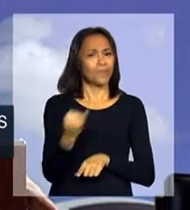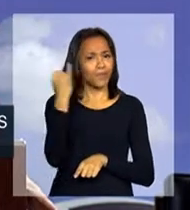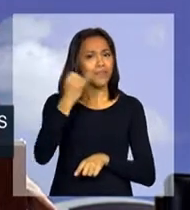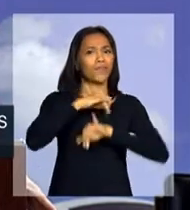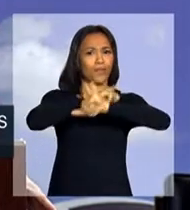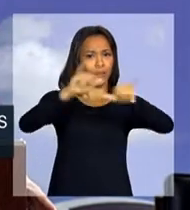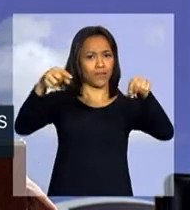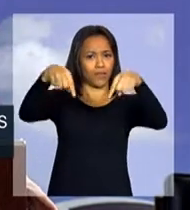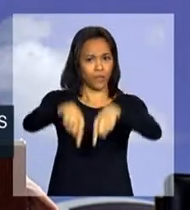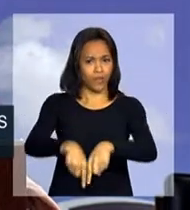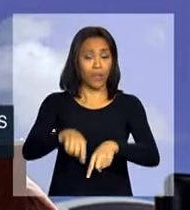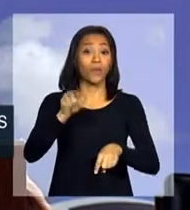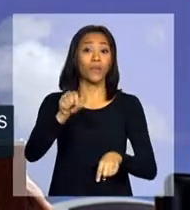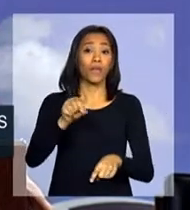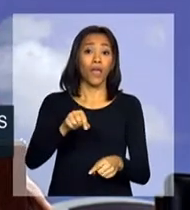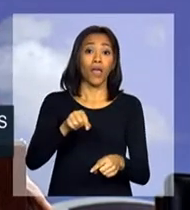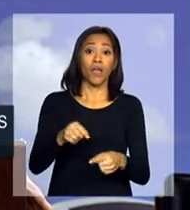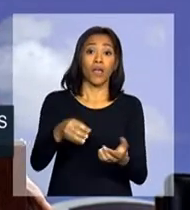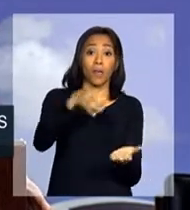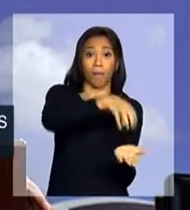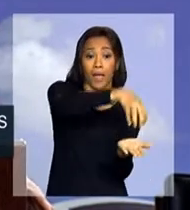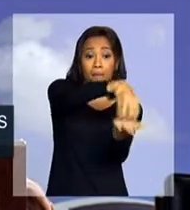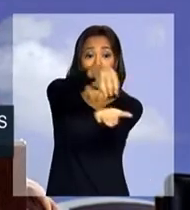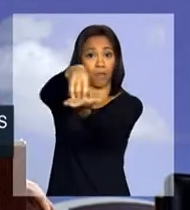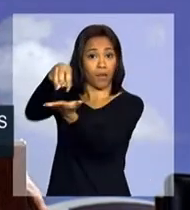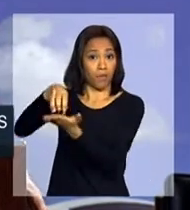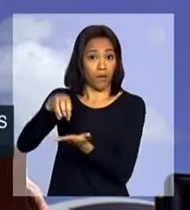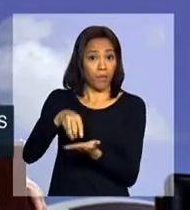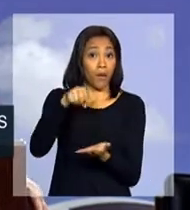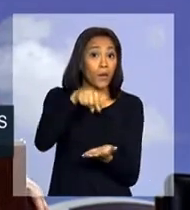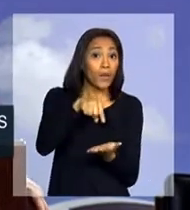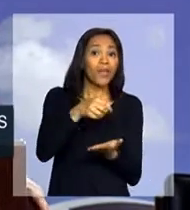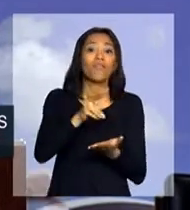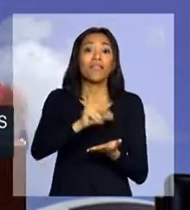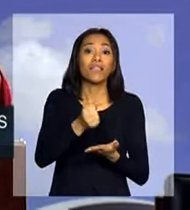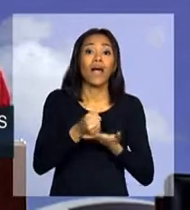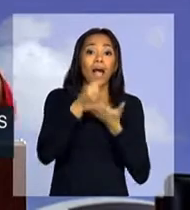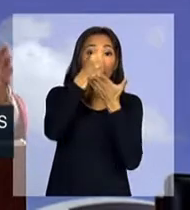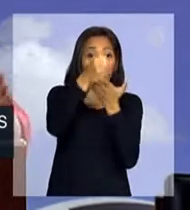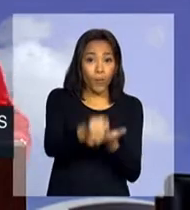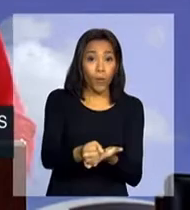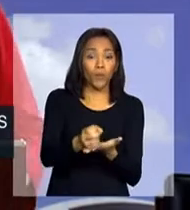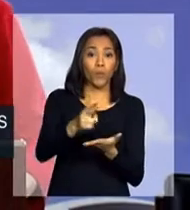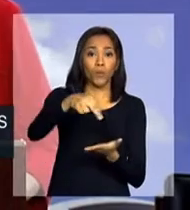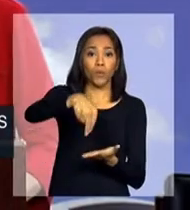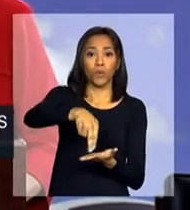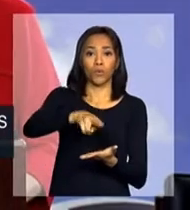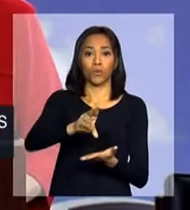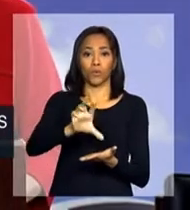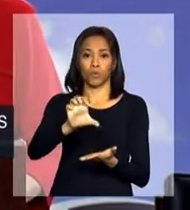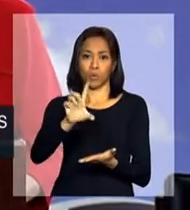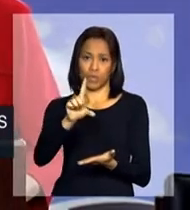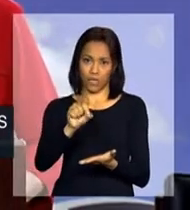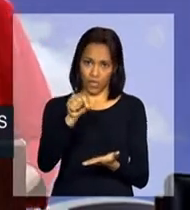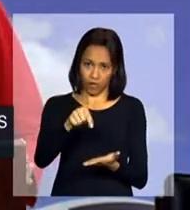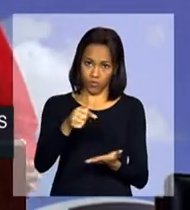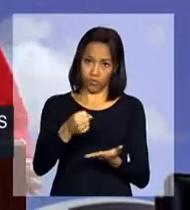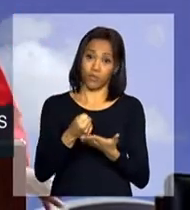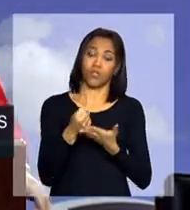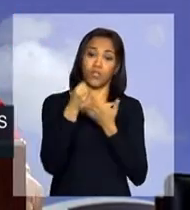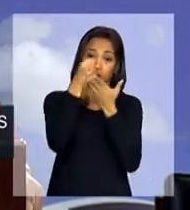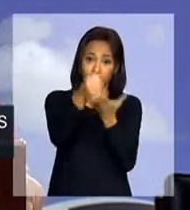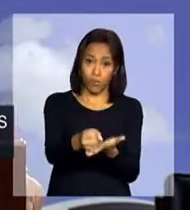são os núcleos de defesa da mulher nas nossas principais fronteiras e ampliação desses núcleos.